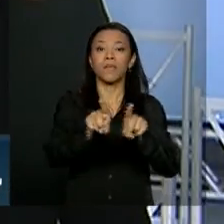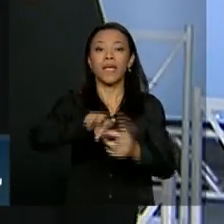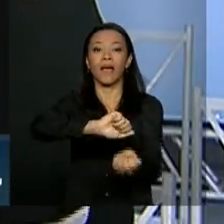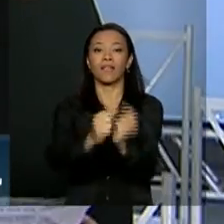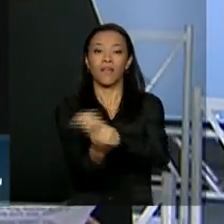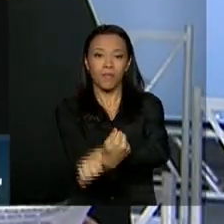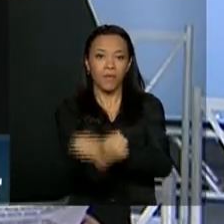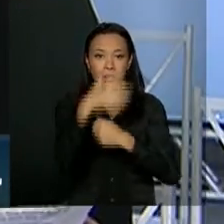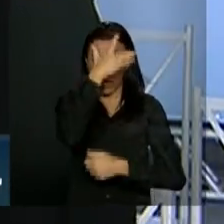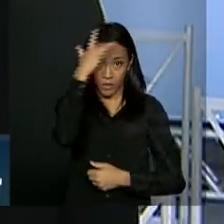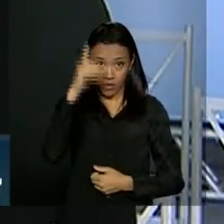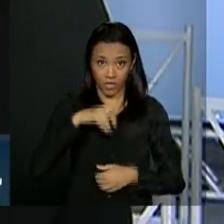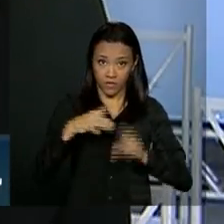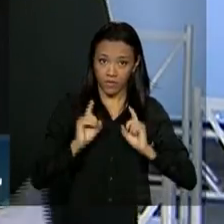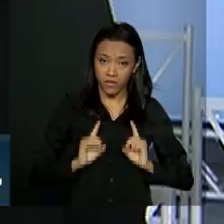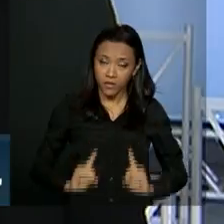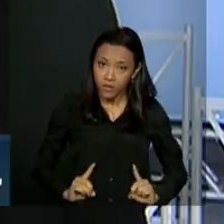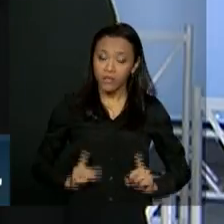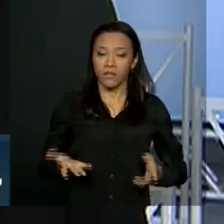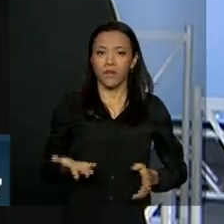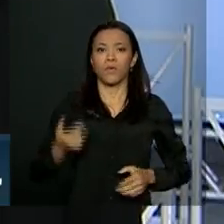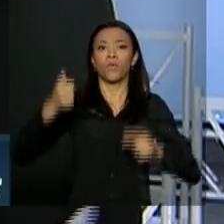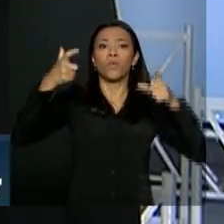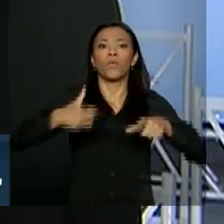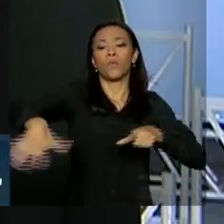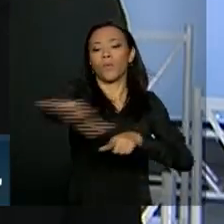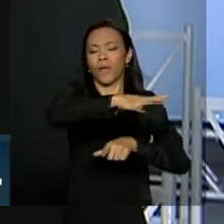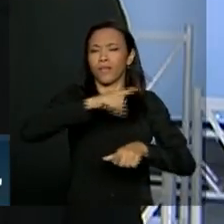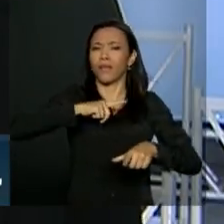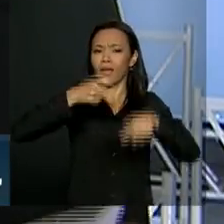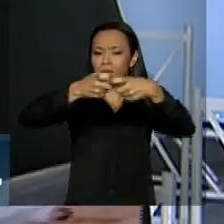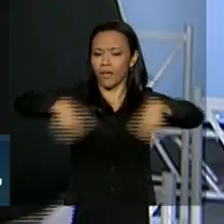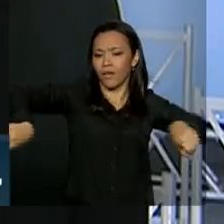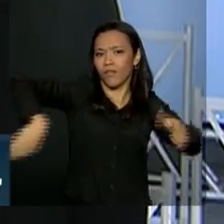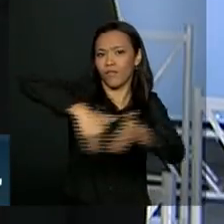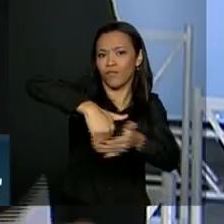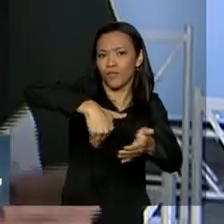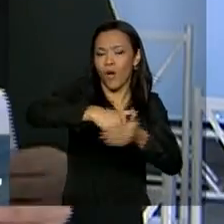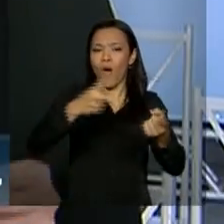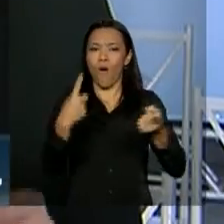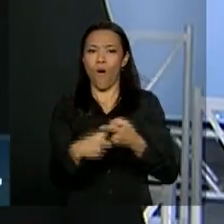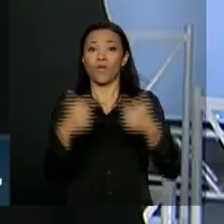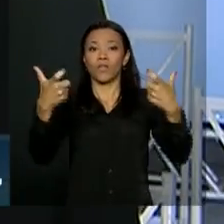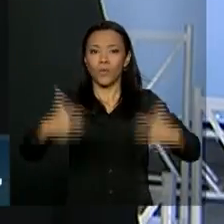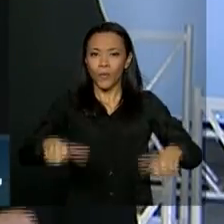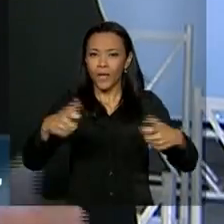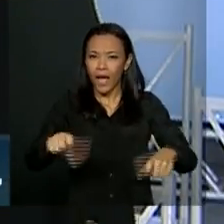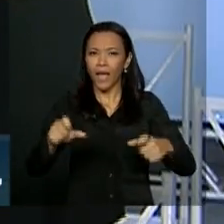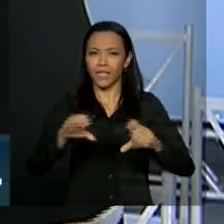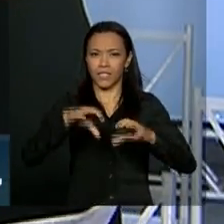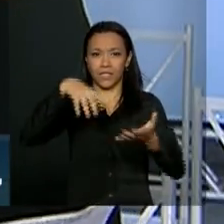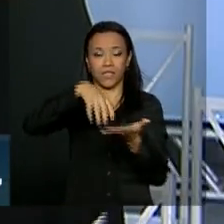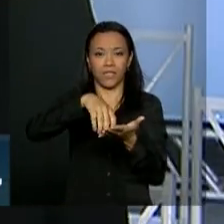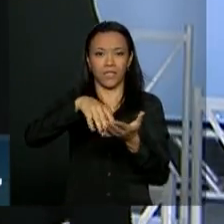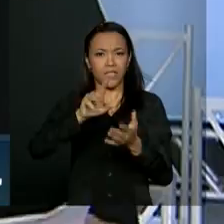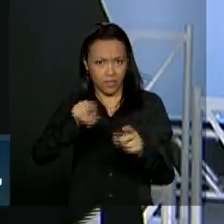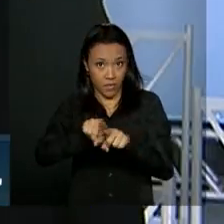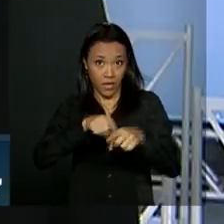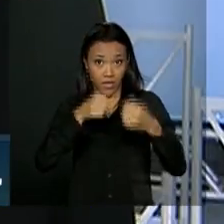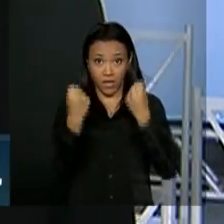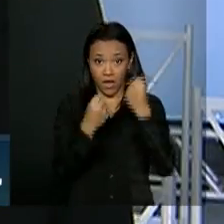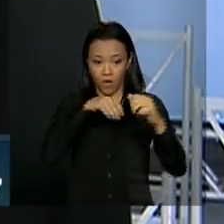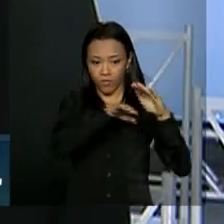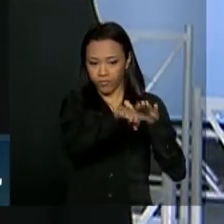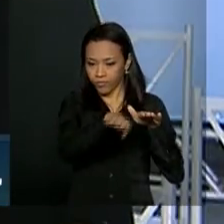para pessoas com deficiência. O condomínio também tem campo de futebol, playground, centro comunitário e estacionamento. Ele é